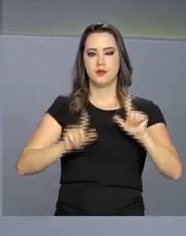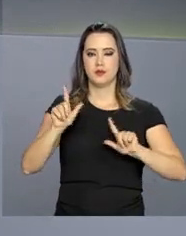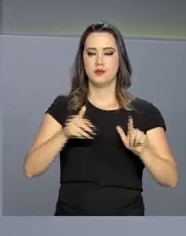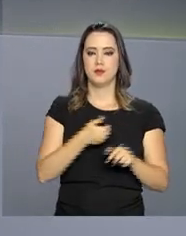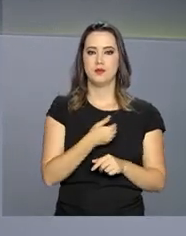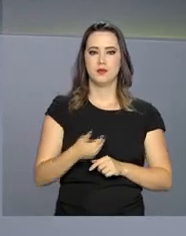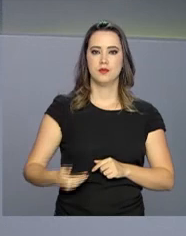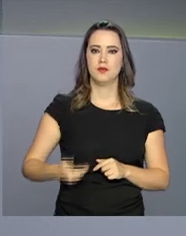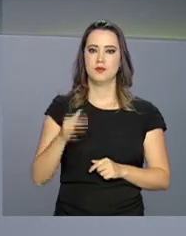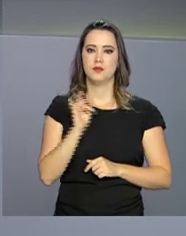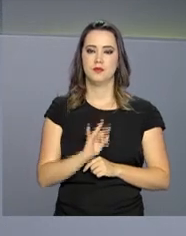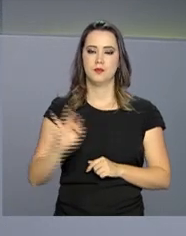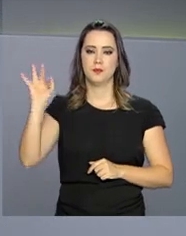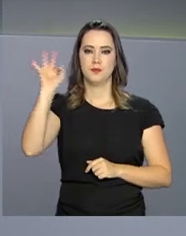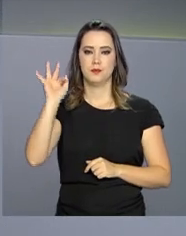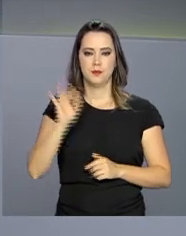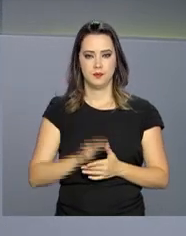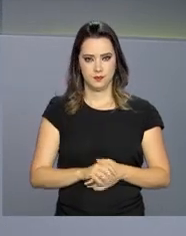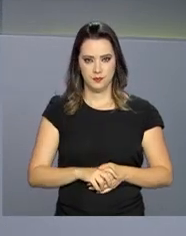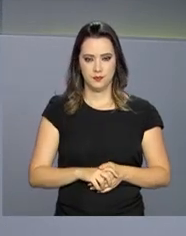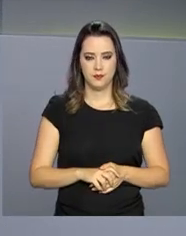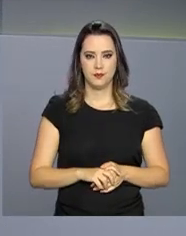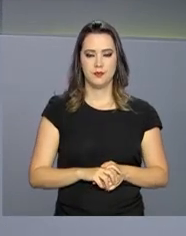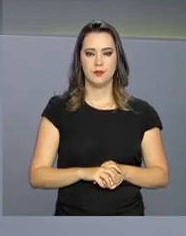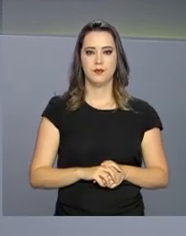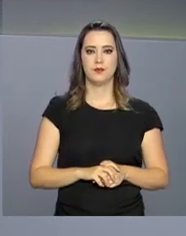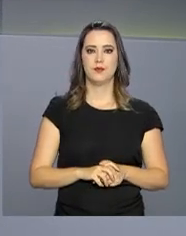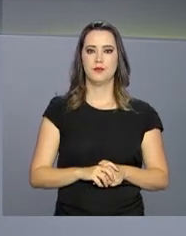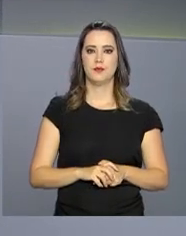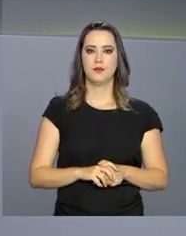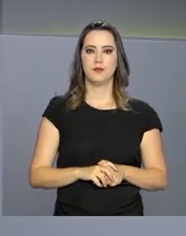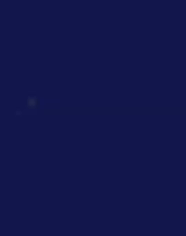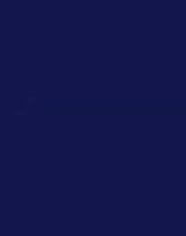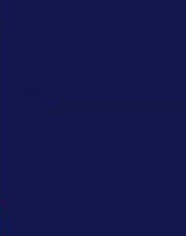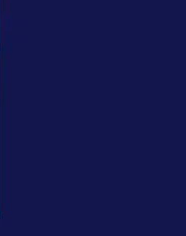continue com a gente aqui na NBR, a TV do Governo Federal.